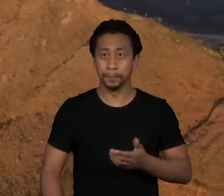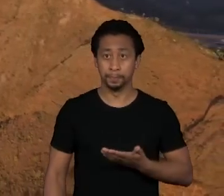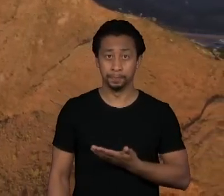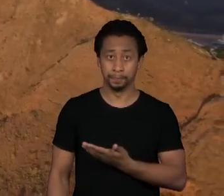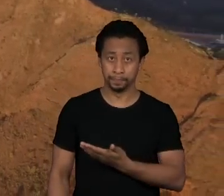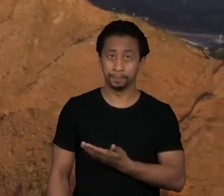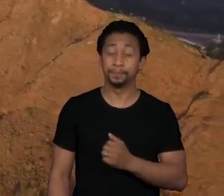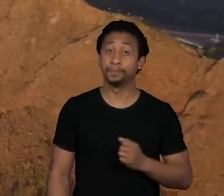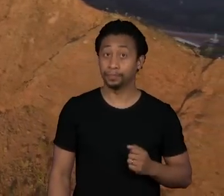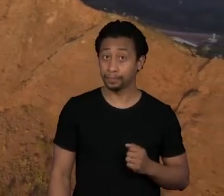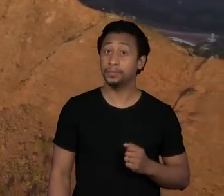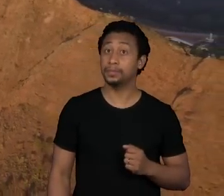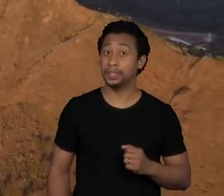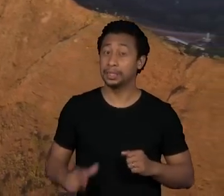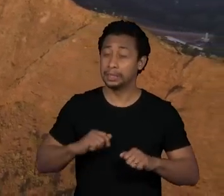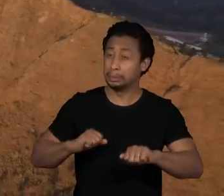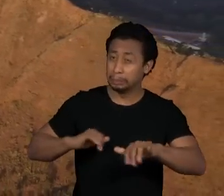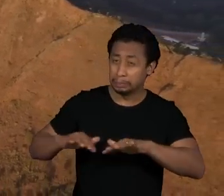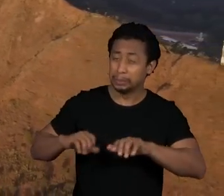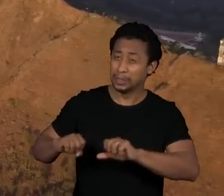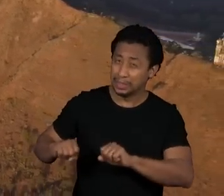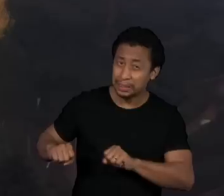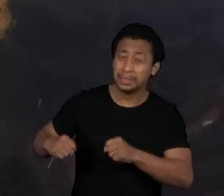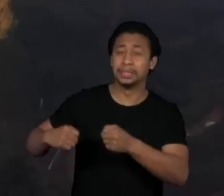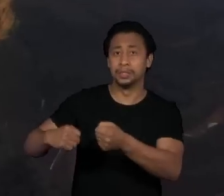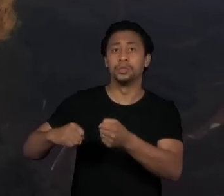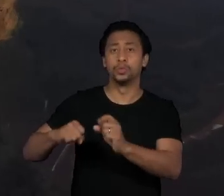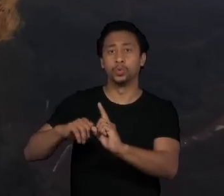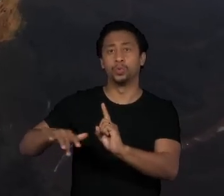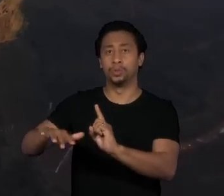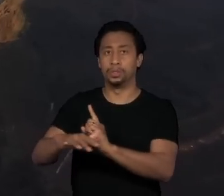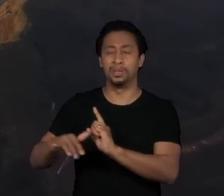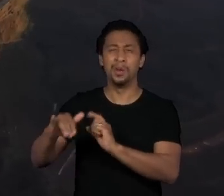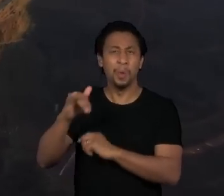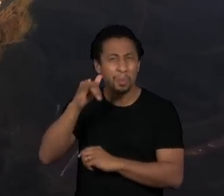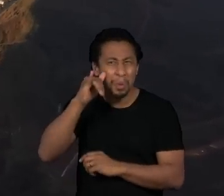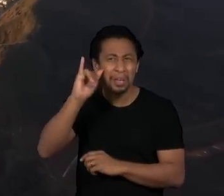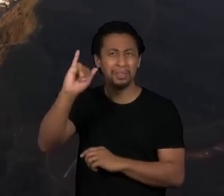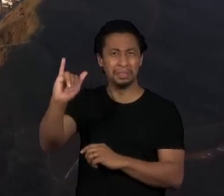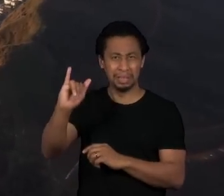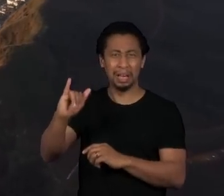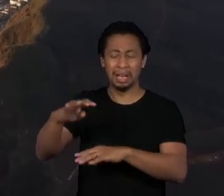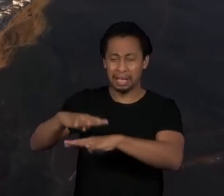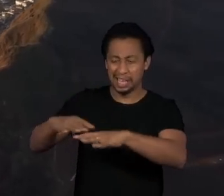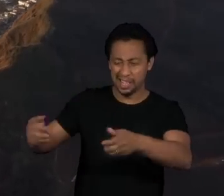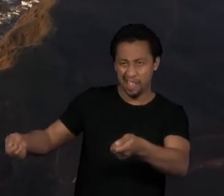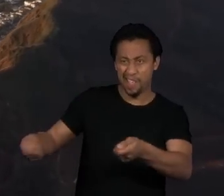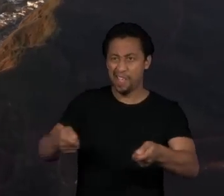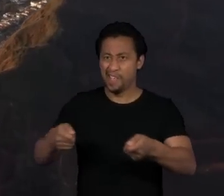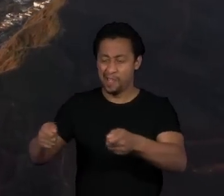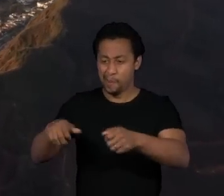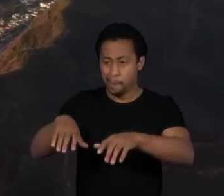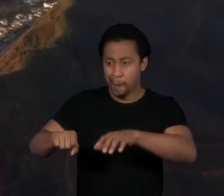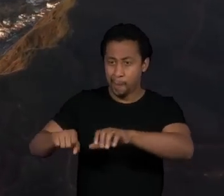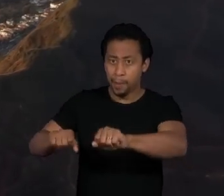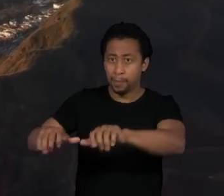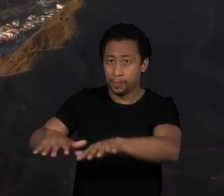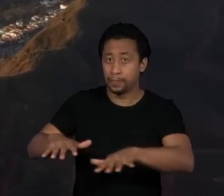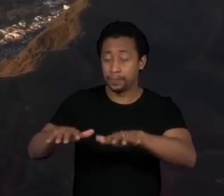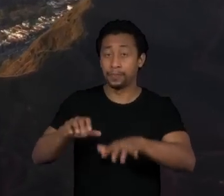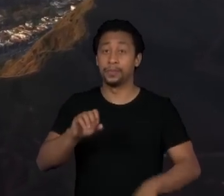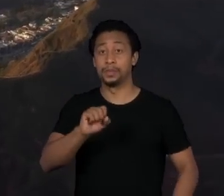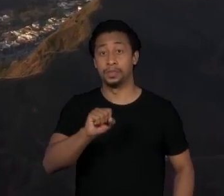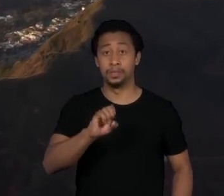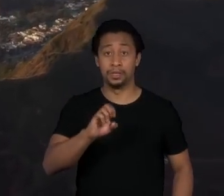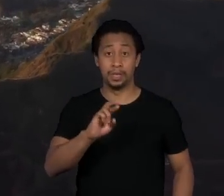Uma grande mobilização social tenta impedir o avanço da atividade mineradora na Serra do Curral. O